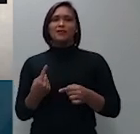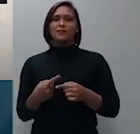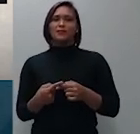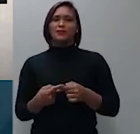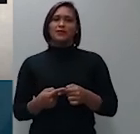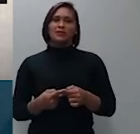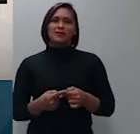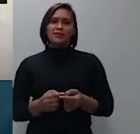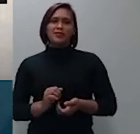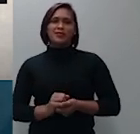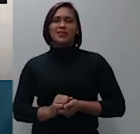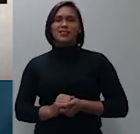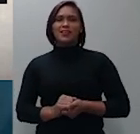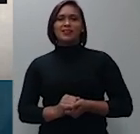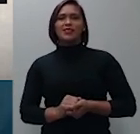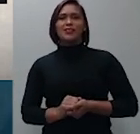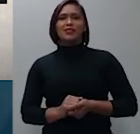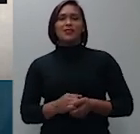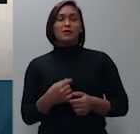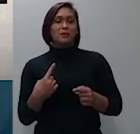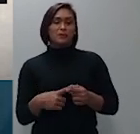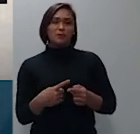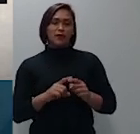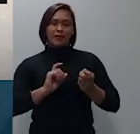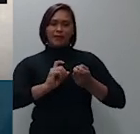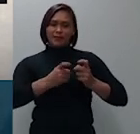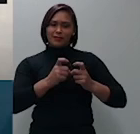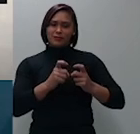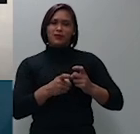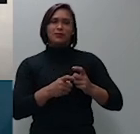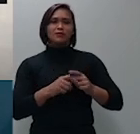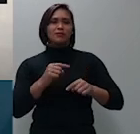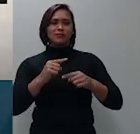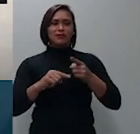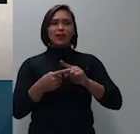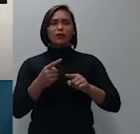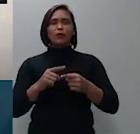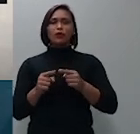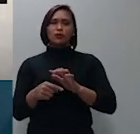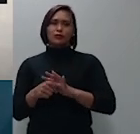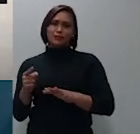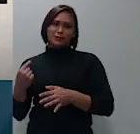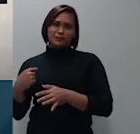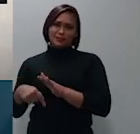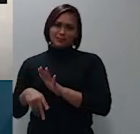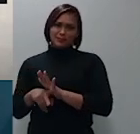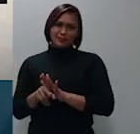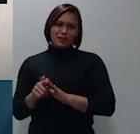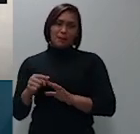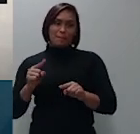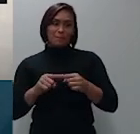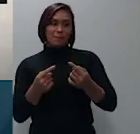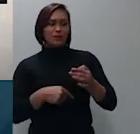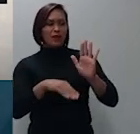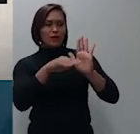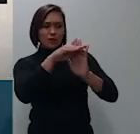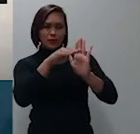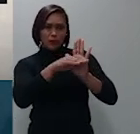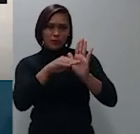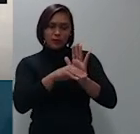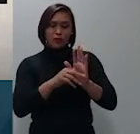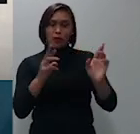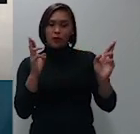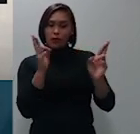ser ela mera administradora dos bens e não sua representante legal inadmitido o reclamo na origem